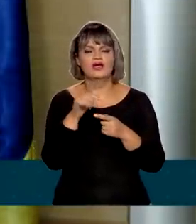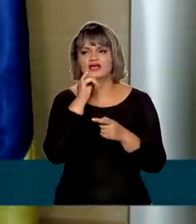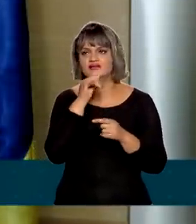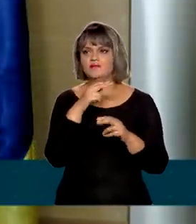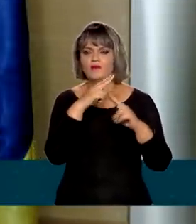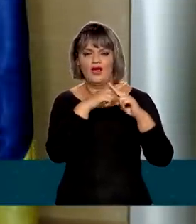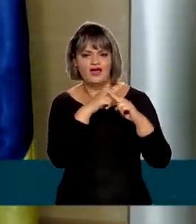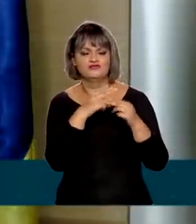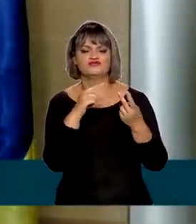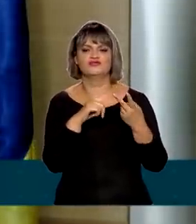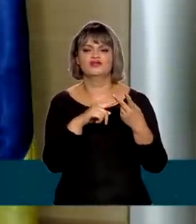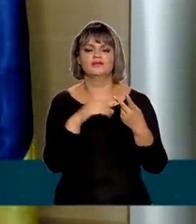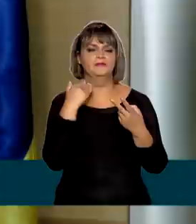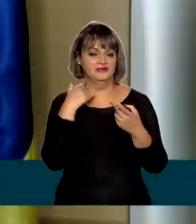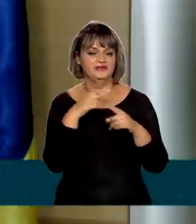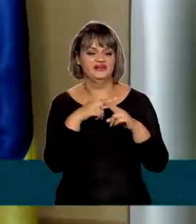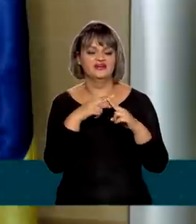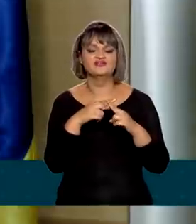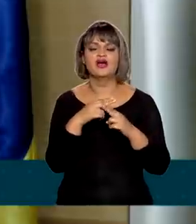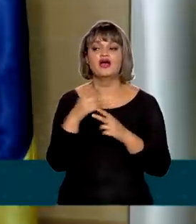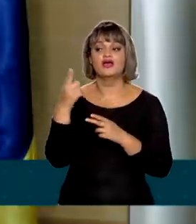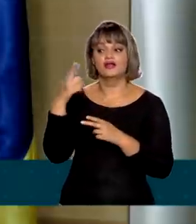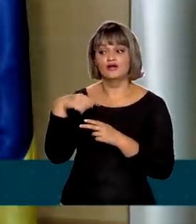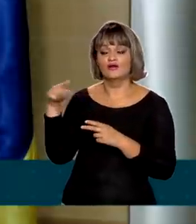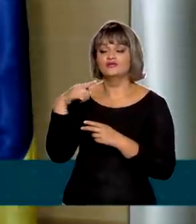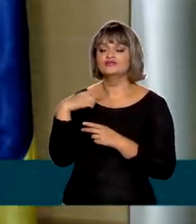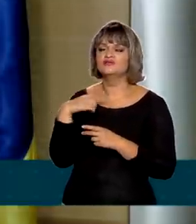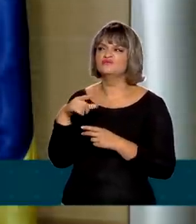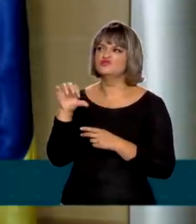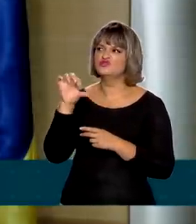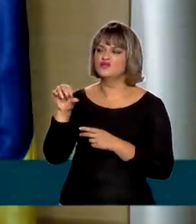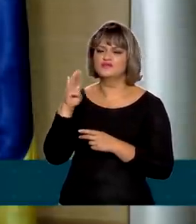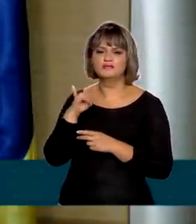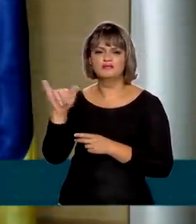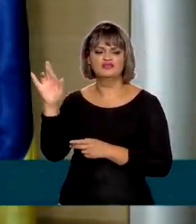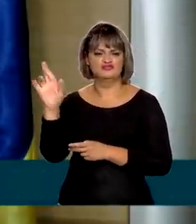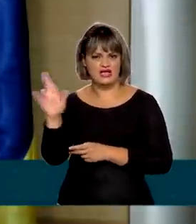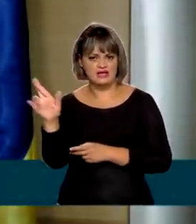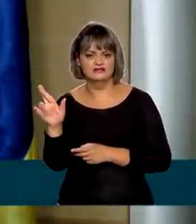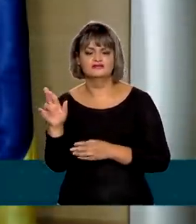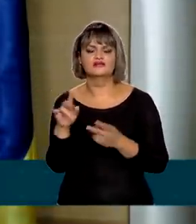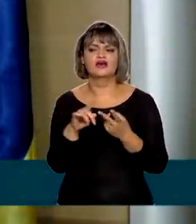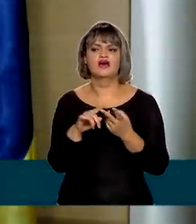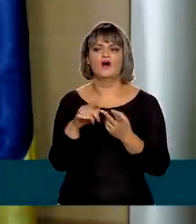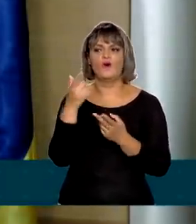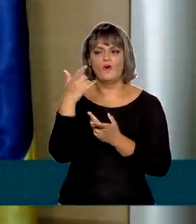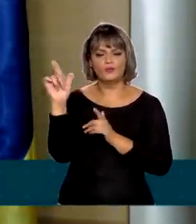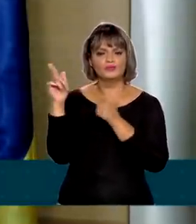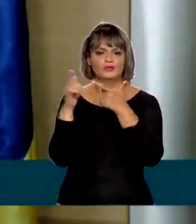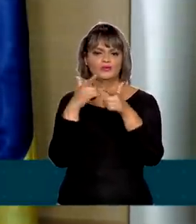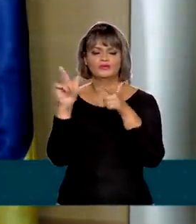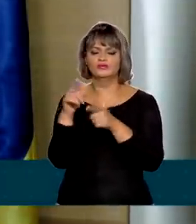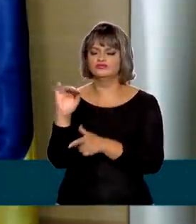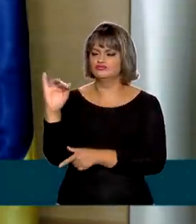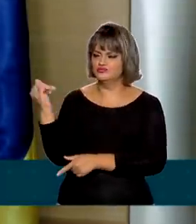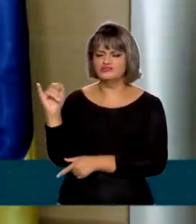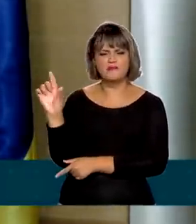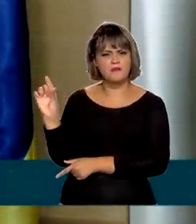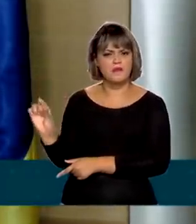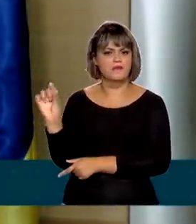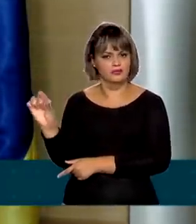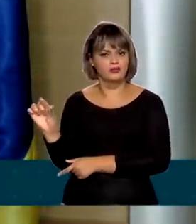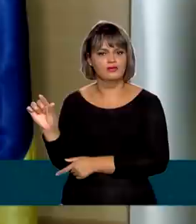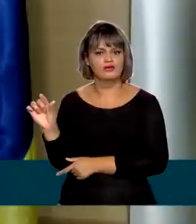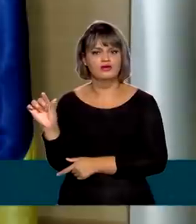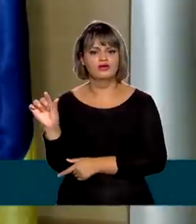Caixa Econômica, nós temos um subsídio na ordem de R bilhões por ano, além dos recursos subsidiados com juros bem abaixo do mercado,